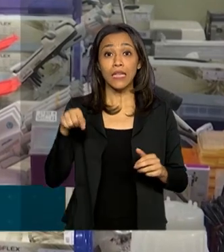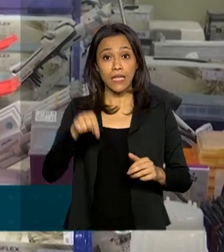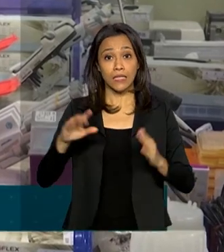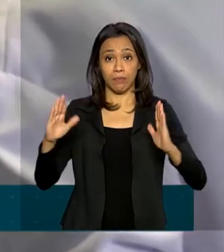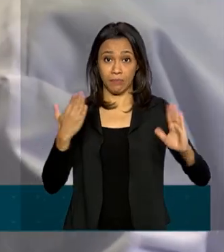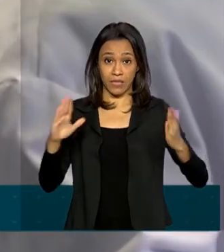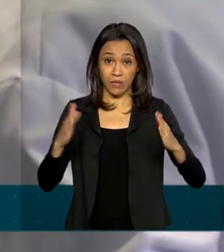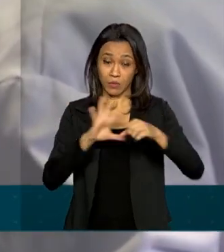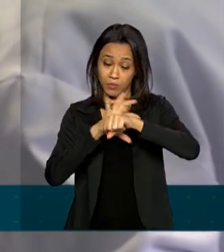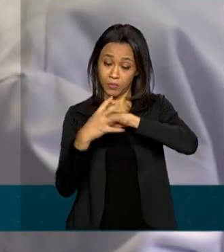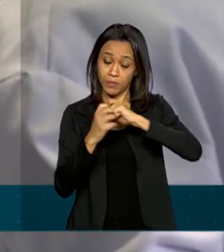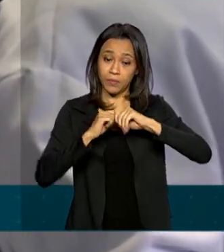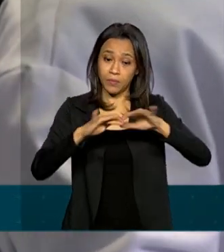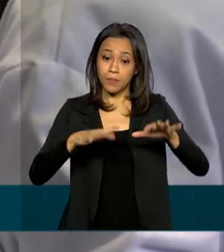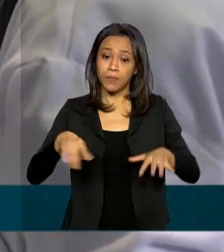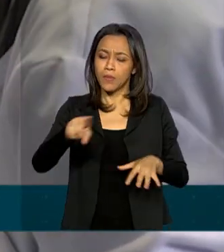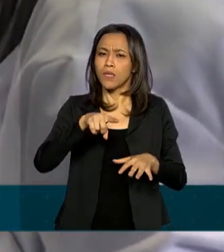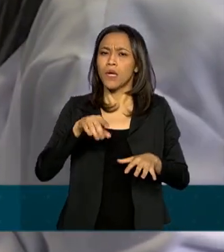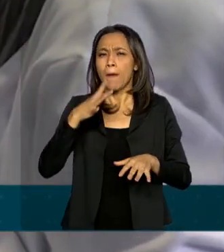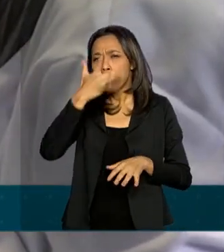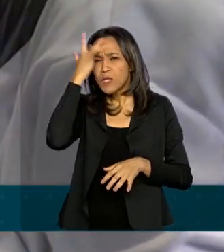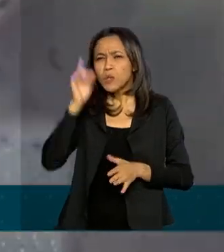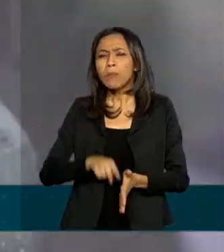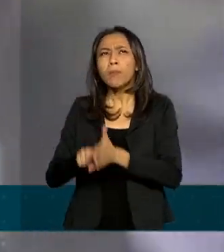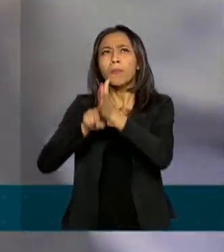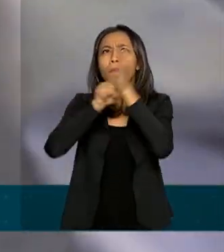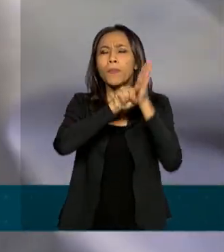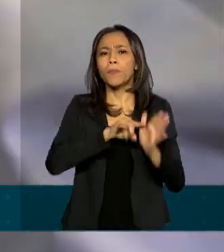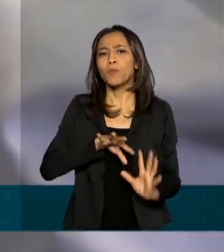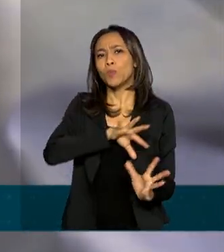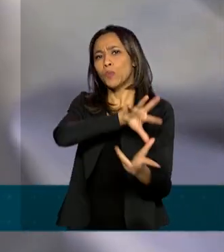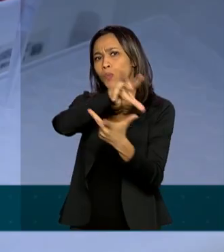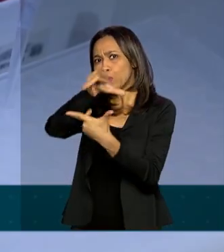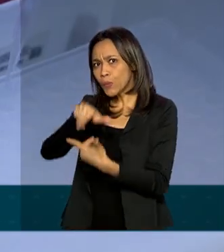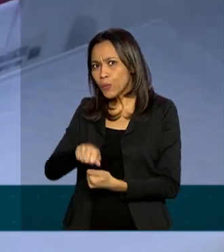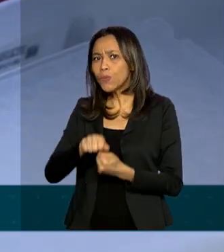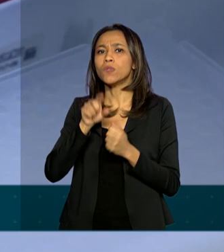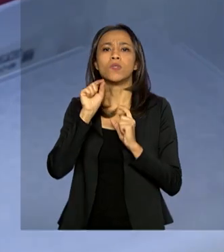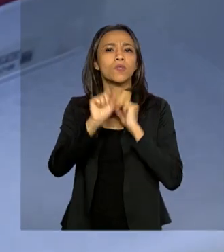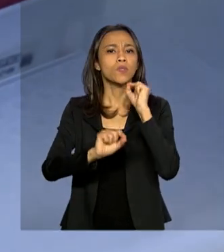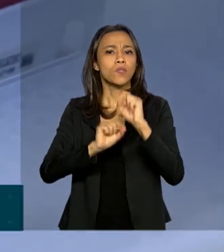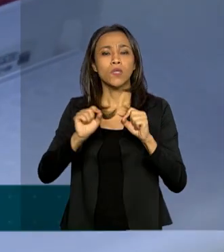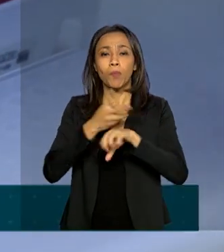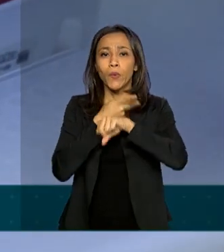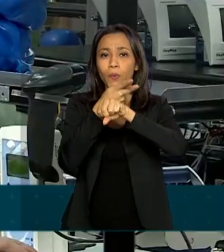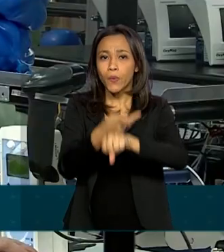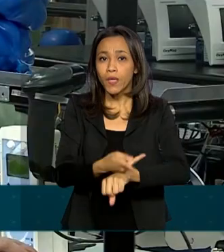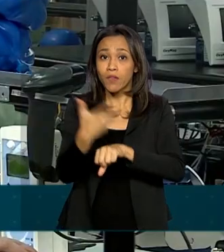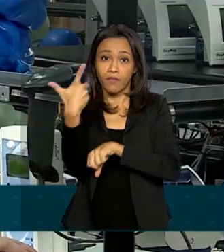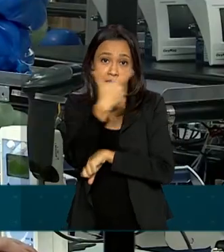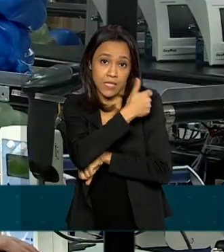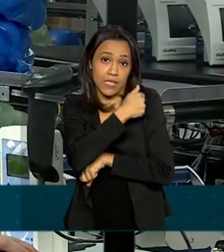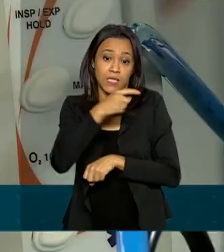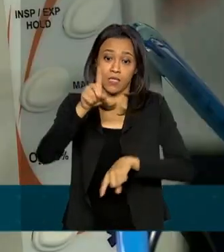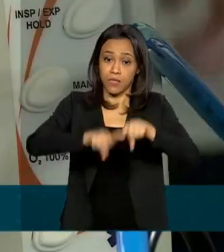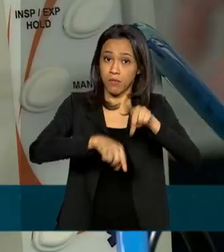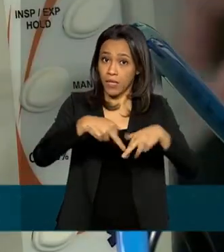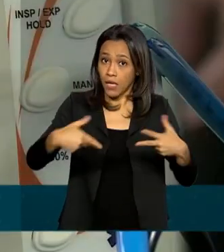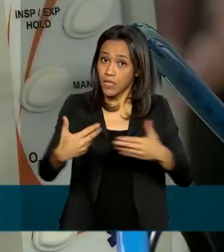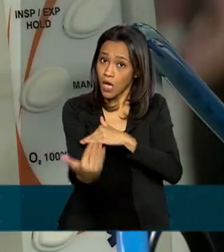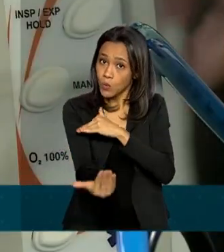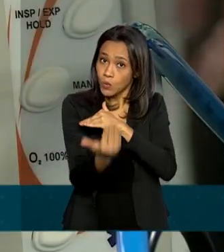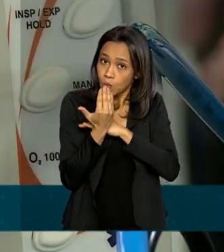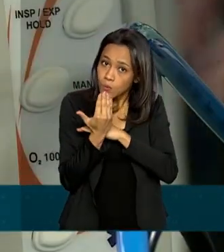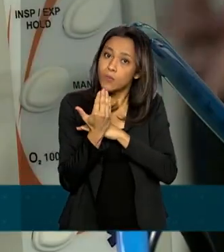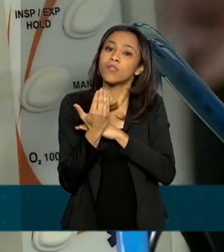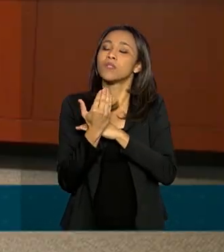pandemia, cientistas do mundo inteiro intensificam pesquisas na busca de vacinas e equipamentos que possam